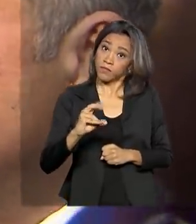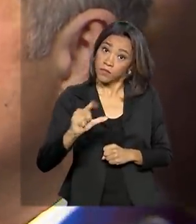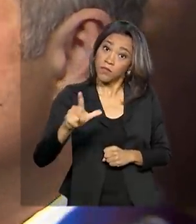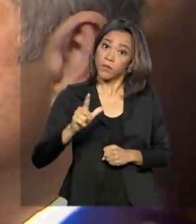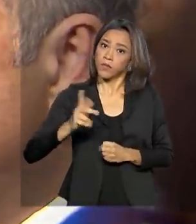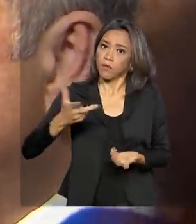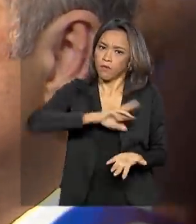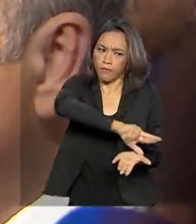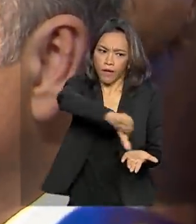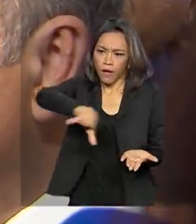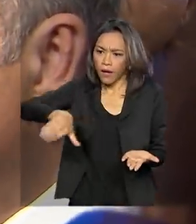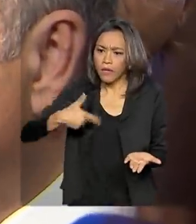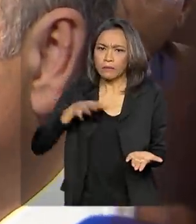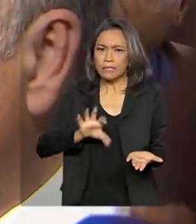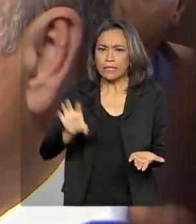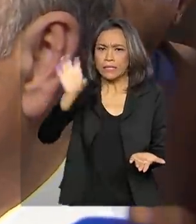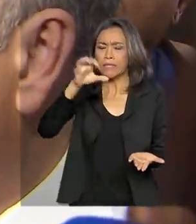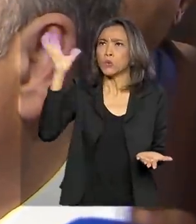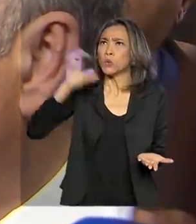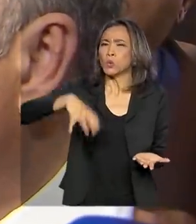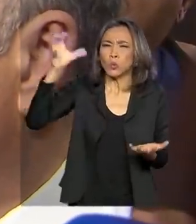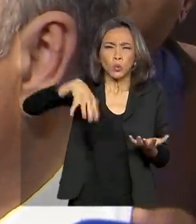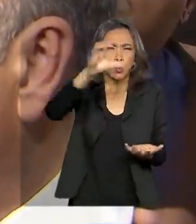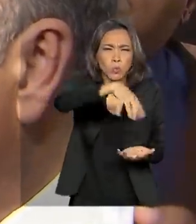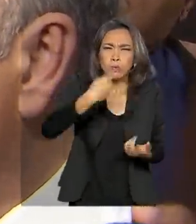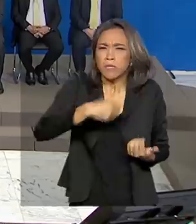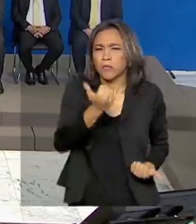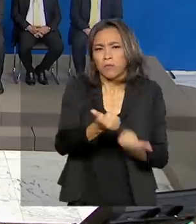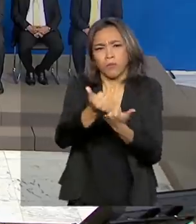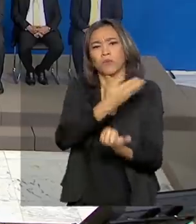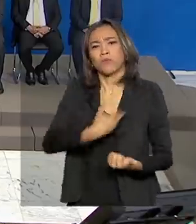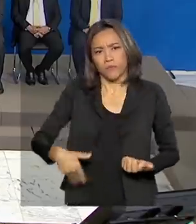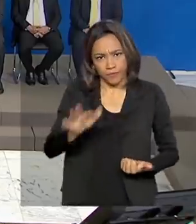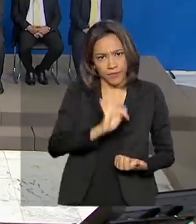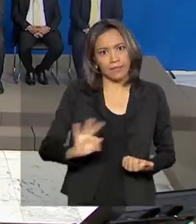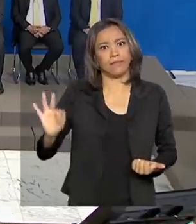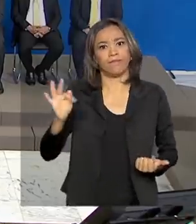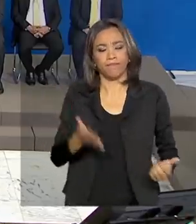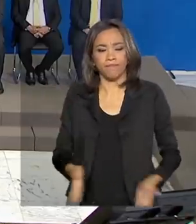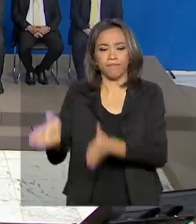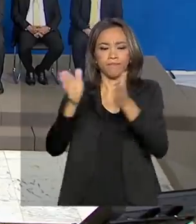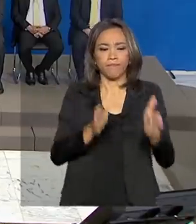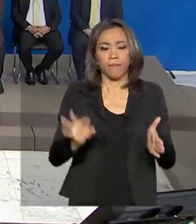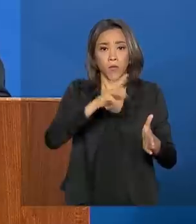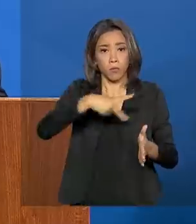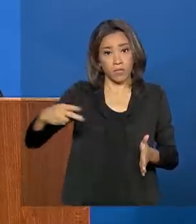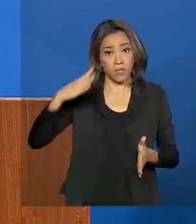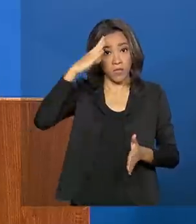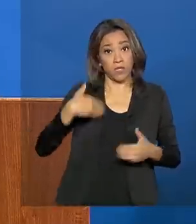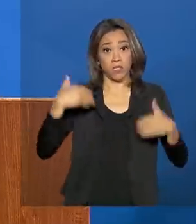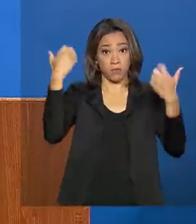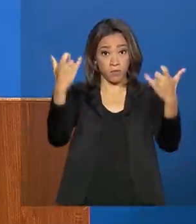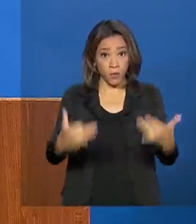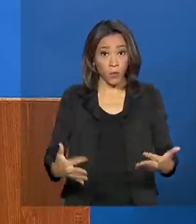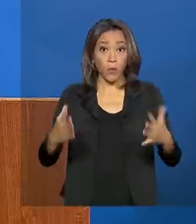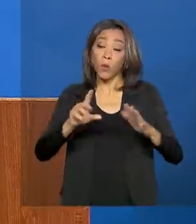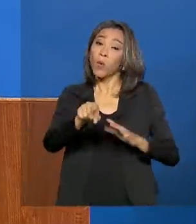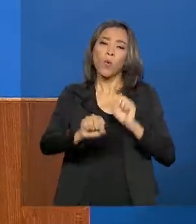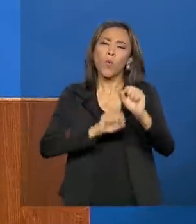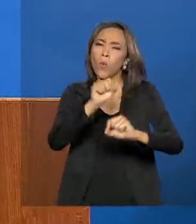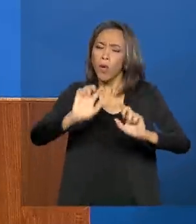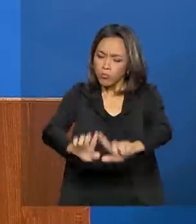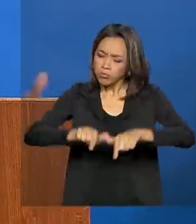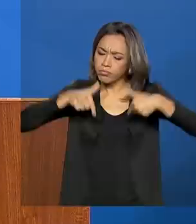estão sobre fortes chuvas e precisando do apoio do governo federal. O presidente Jair Bolsonaro destacou a capilaridade do Ministério do